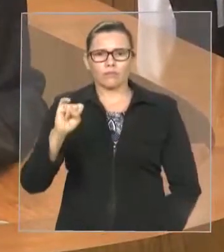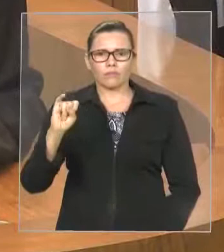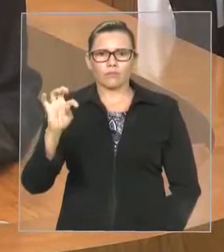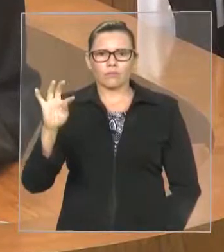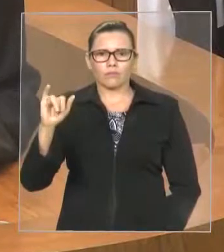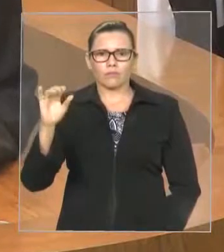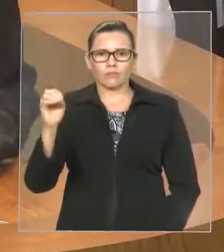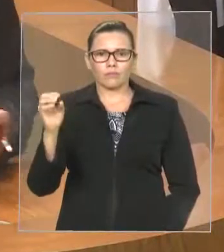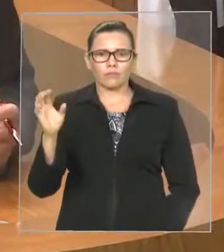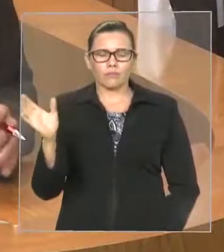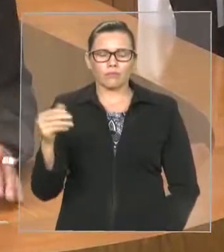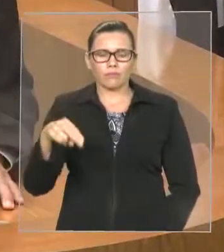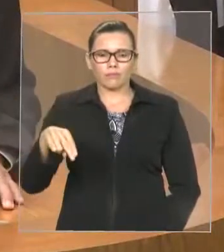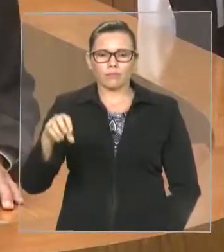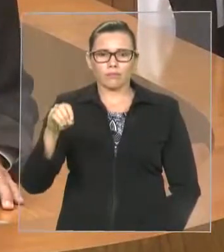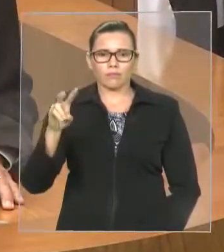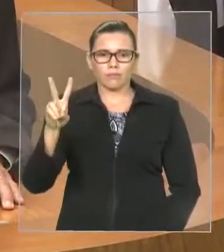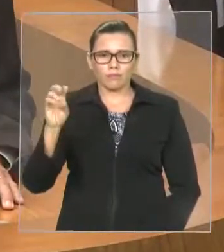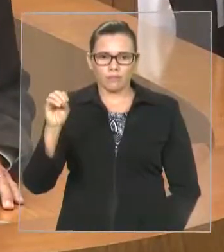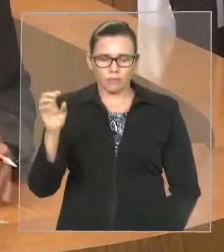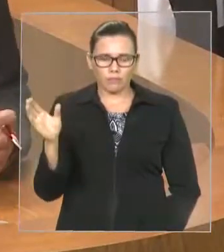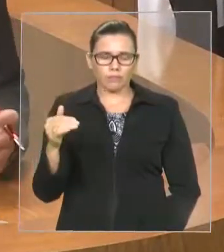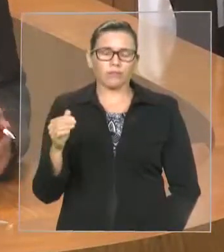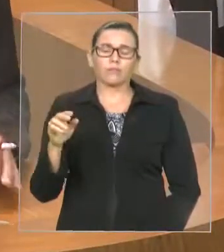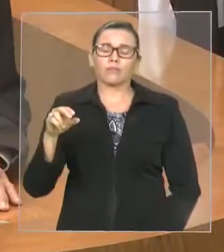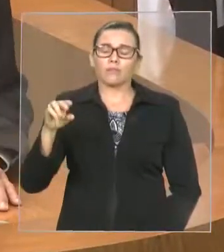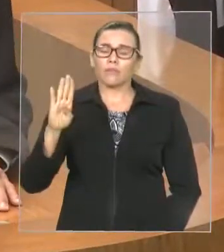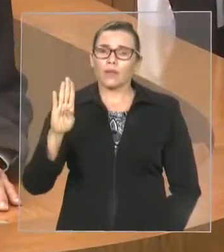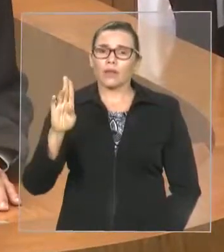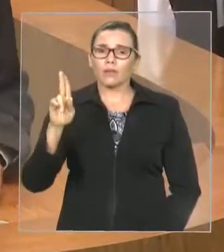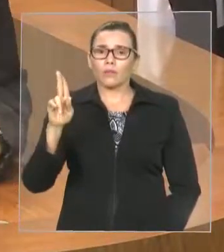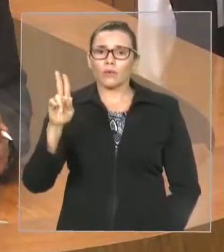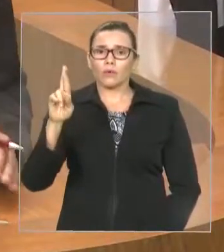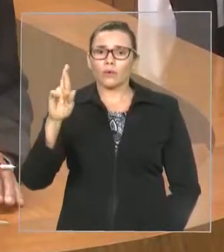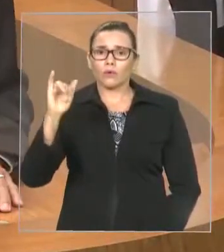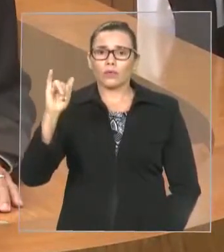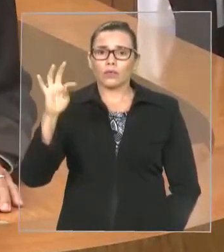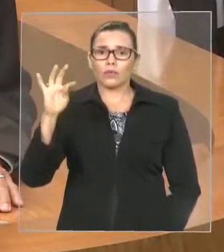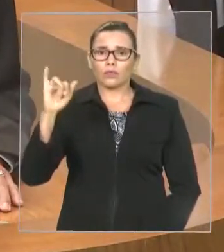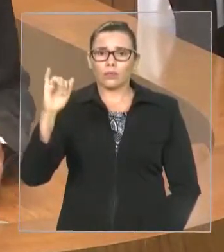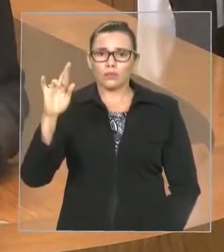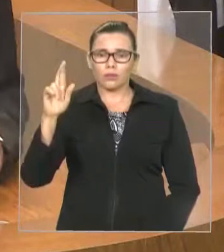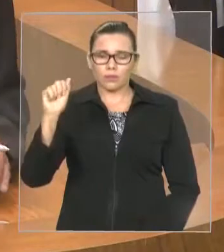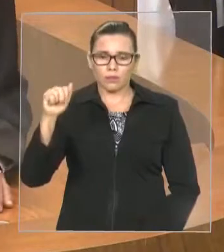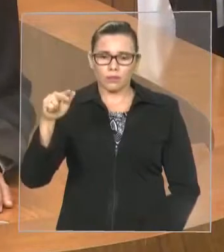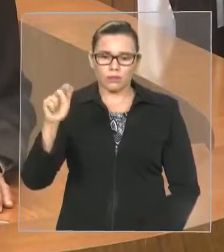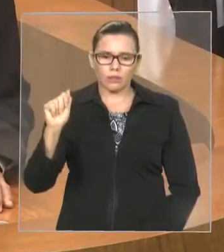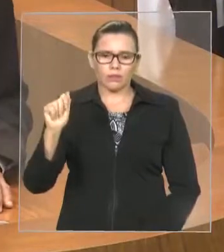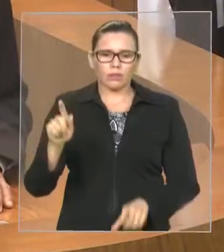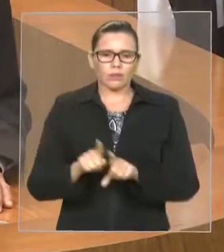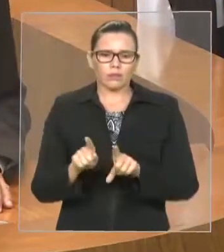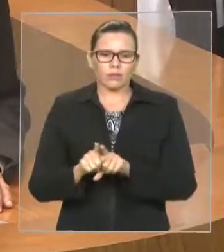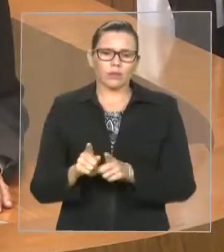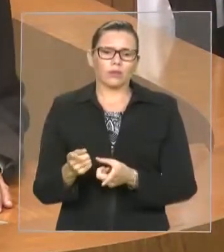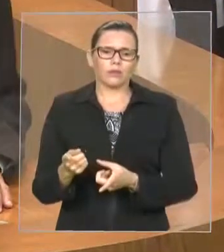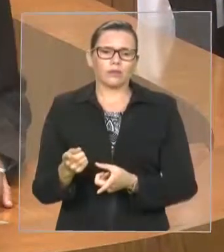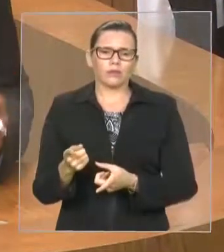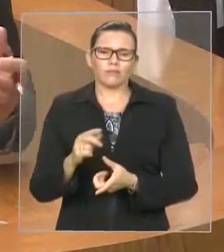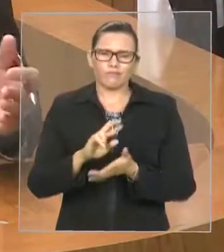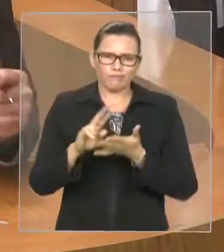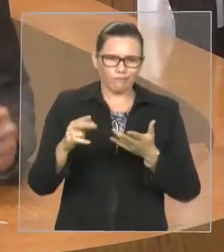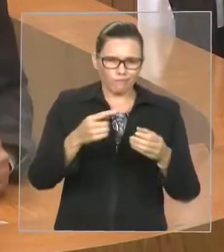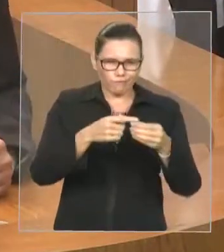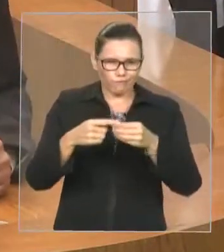Montesalto. Esse é o anseio da comunidade e venho reforçar essa demanda tão significativa para o nosso estudante.